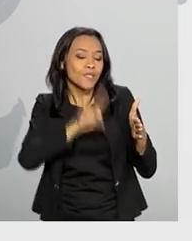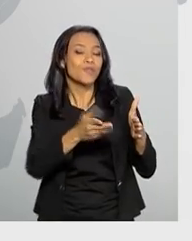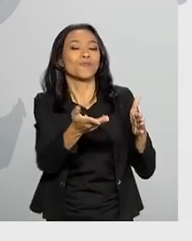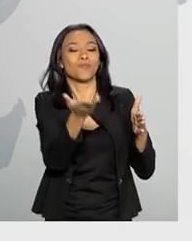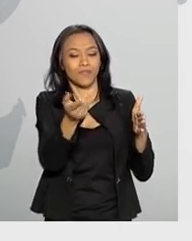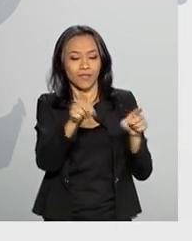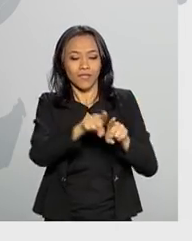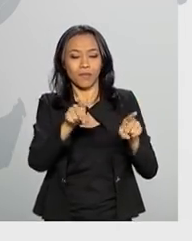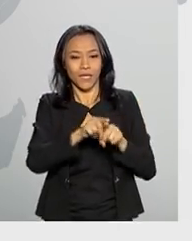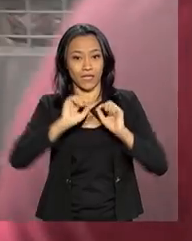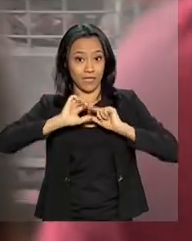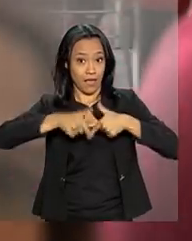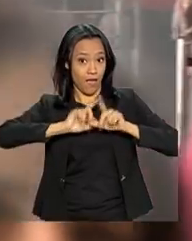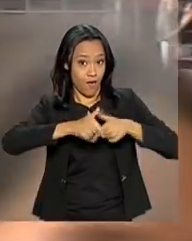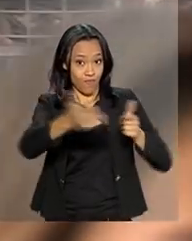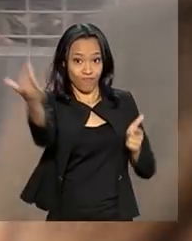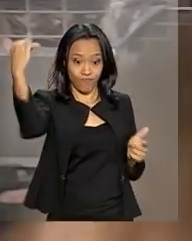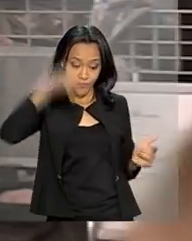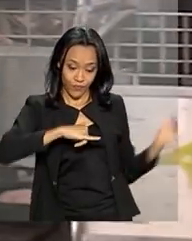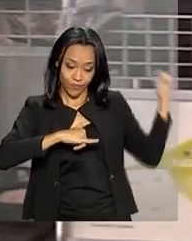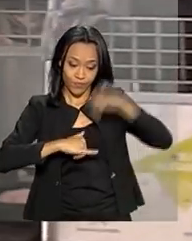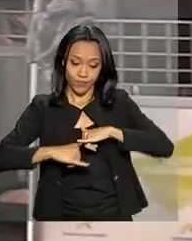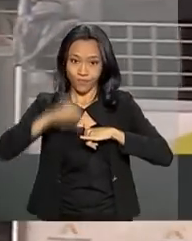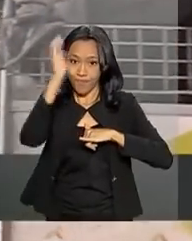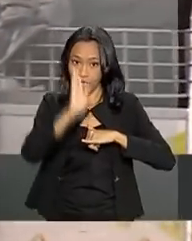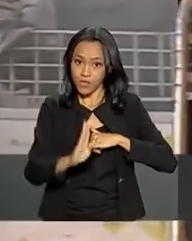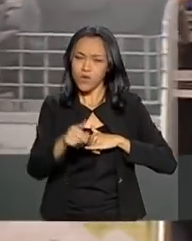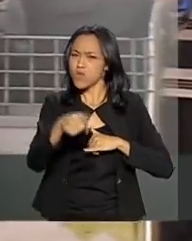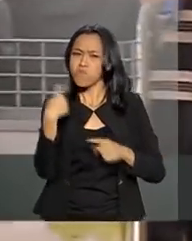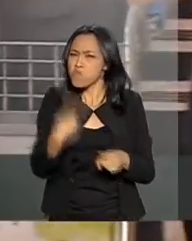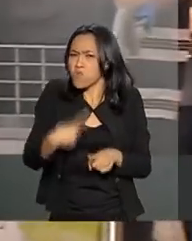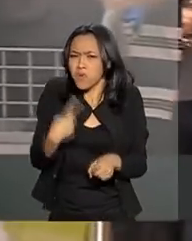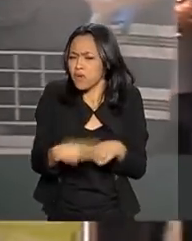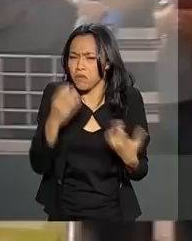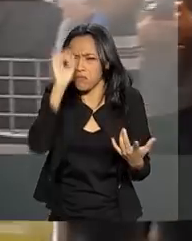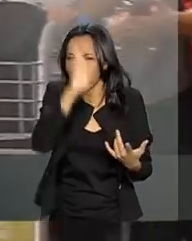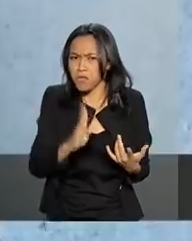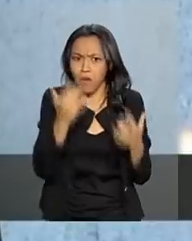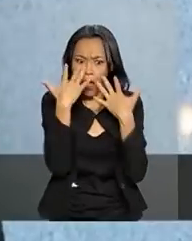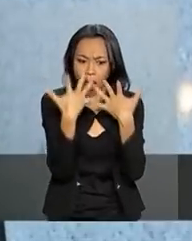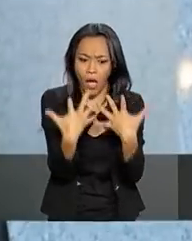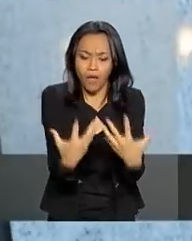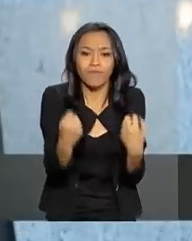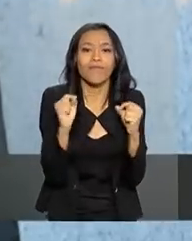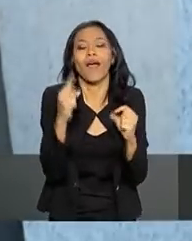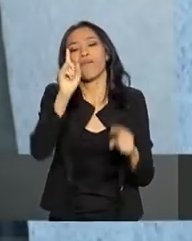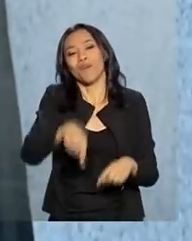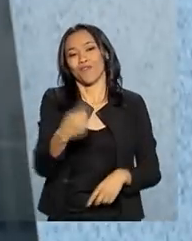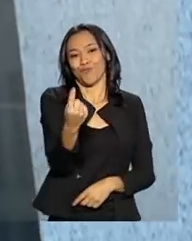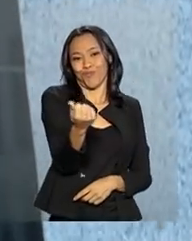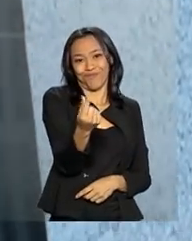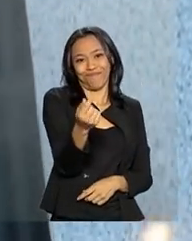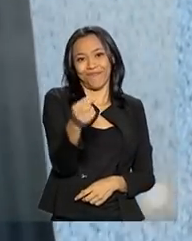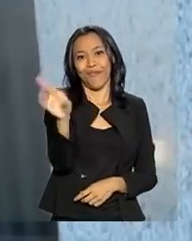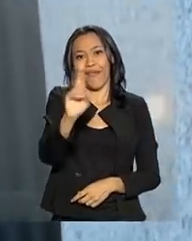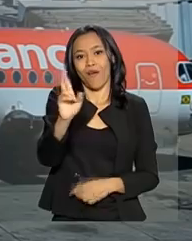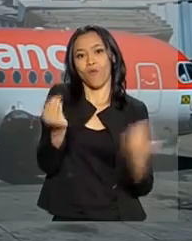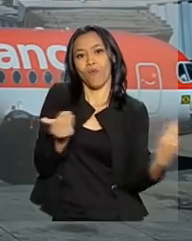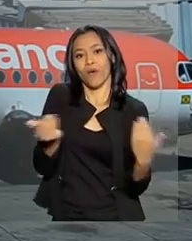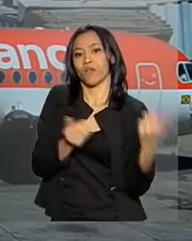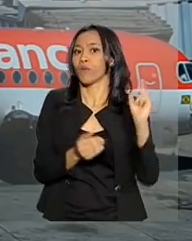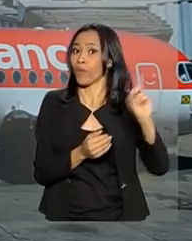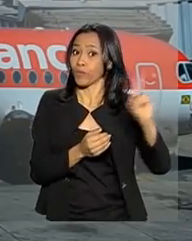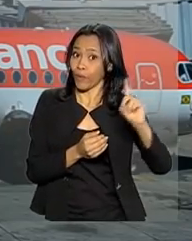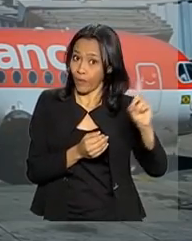Unidos e de Israel. E um dos motivos que tornou o Brasil mais atrativo aos estrangeiros é o valor do real em relação ao dólar.